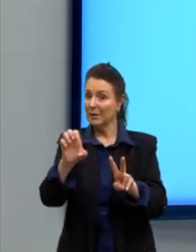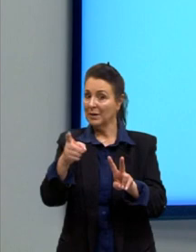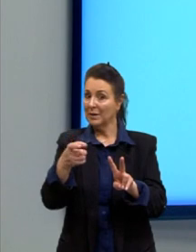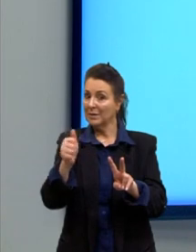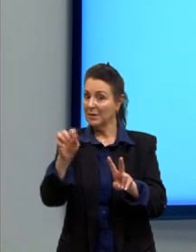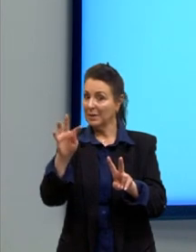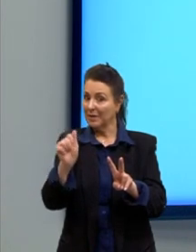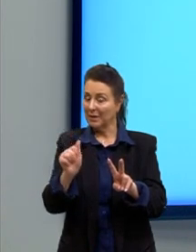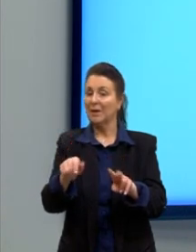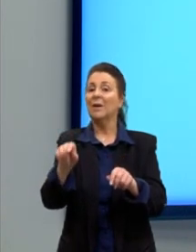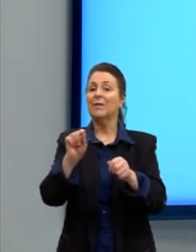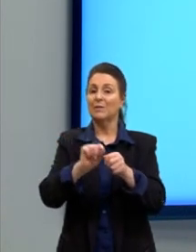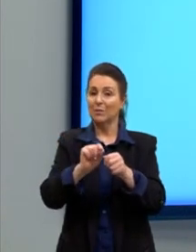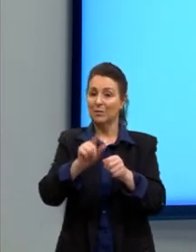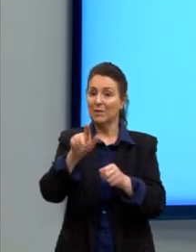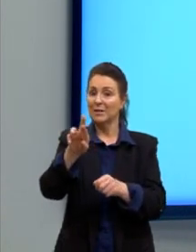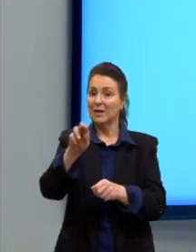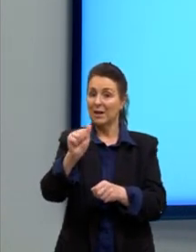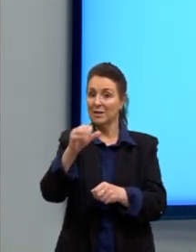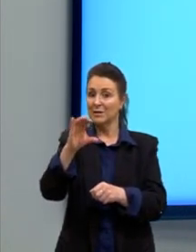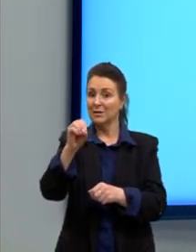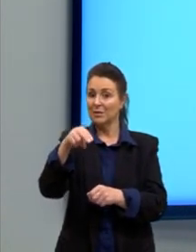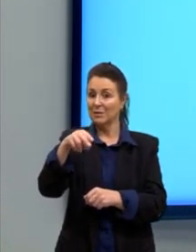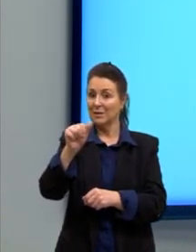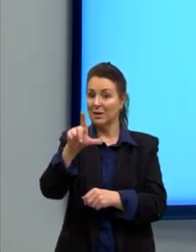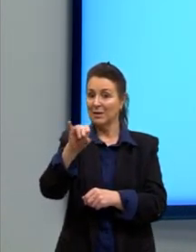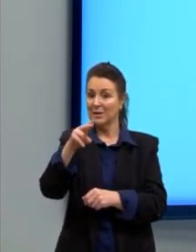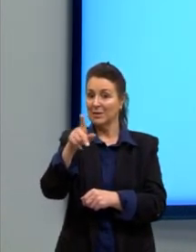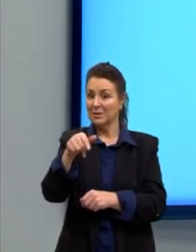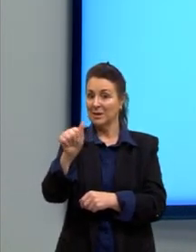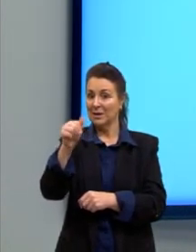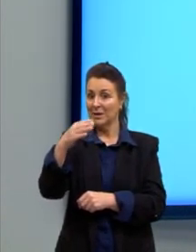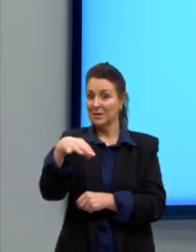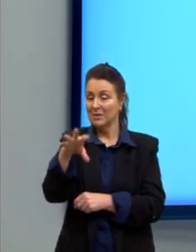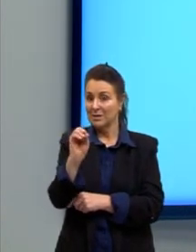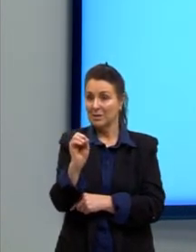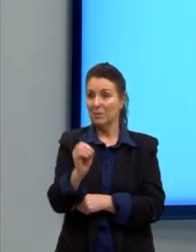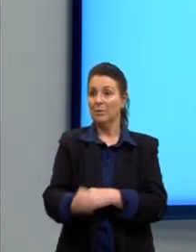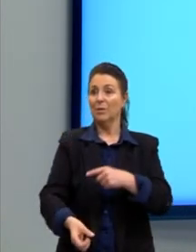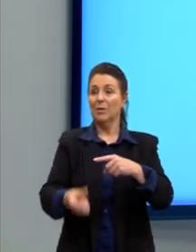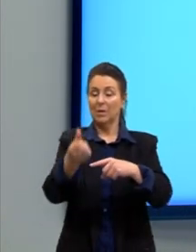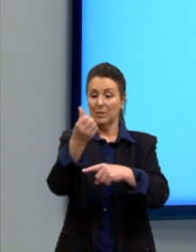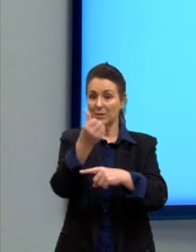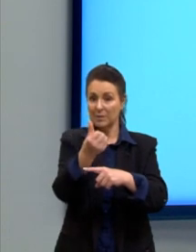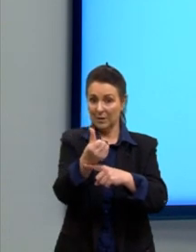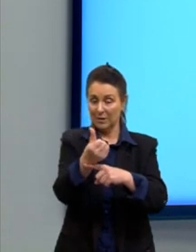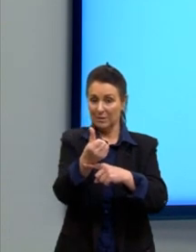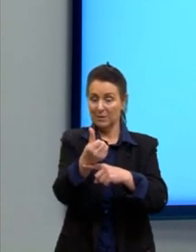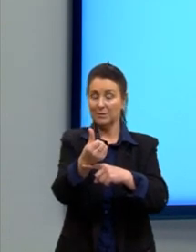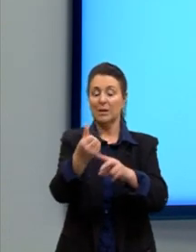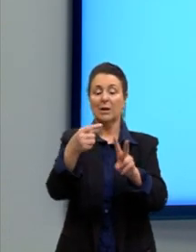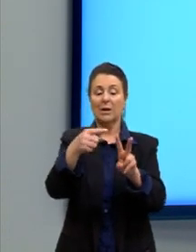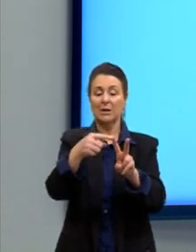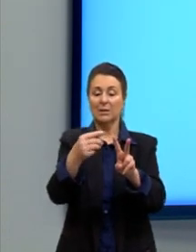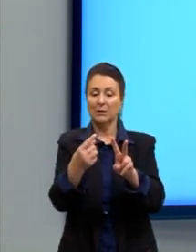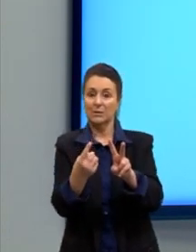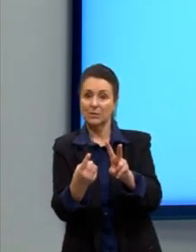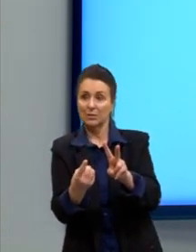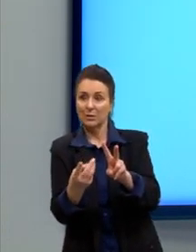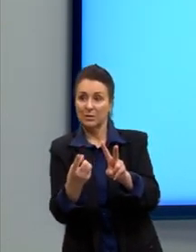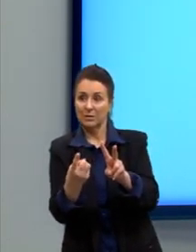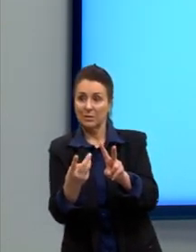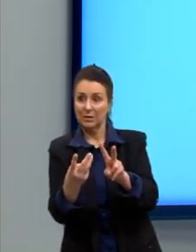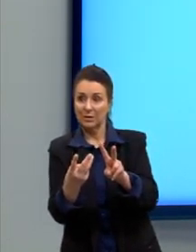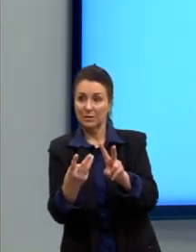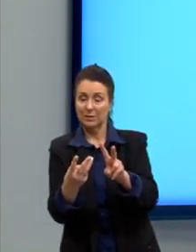a racionalização. Então, nós chegaríamos em 6 raiz de 13 sobre 13. O valor